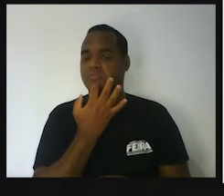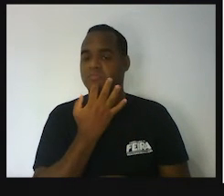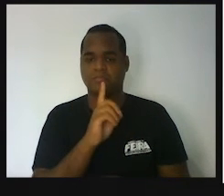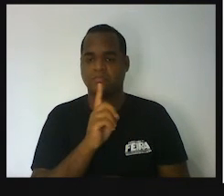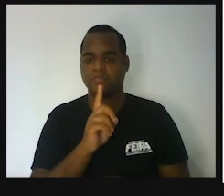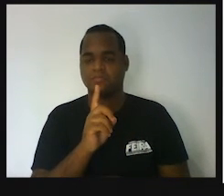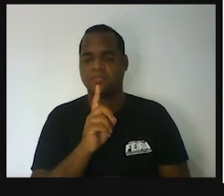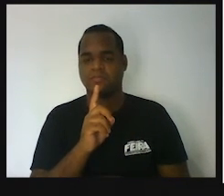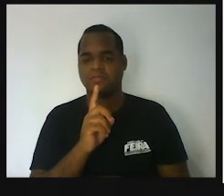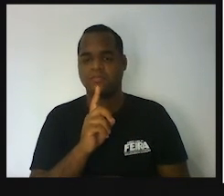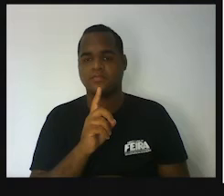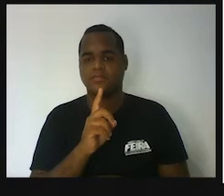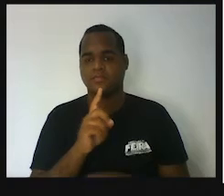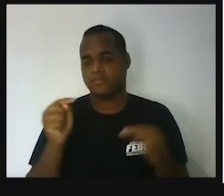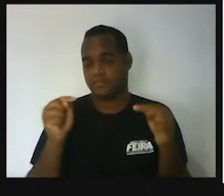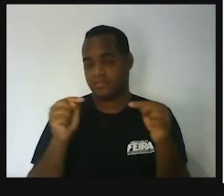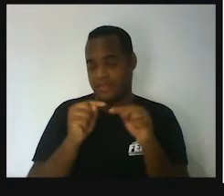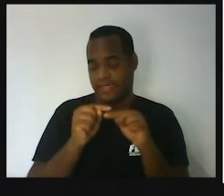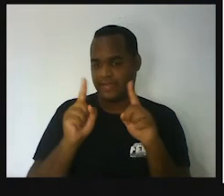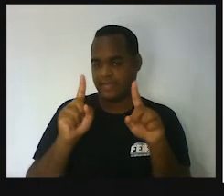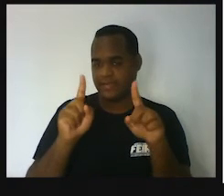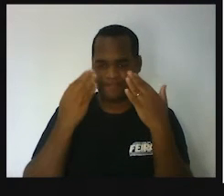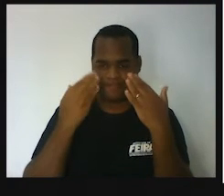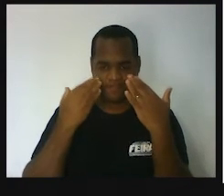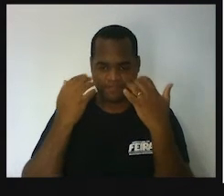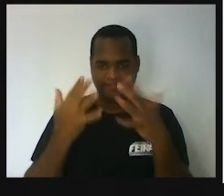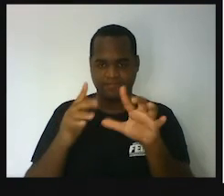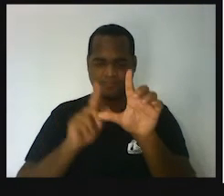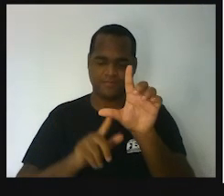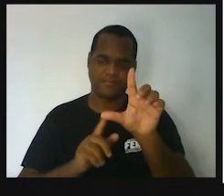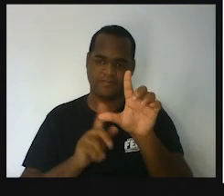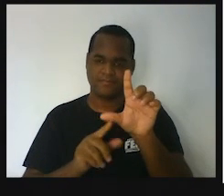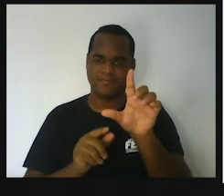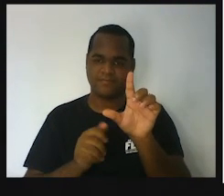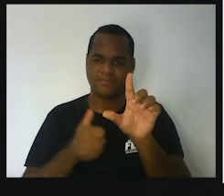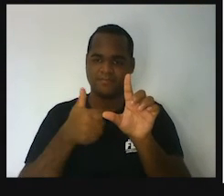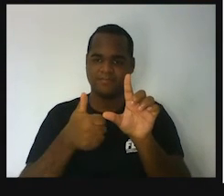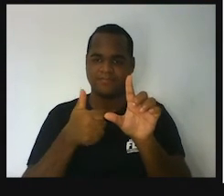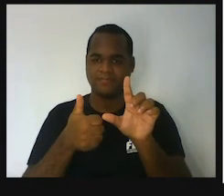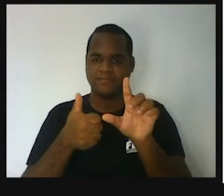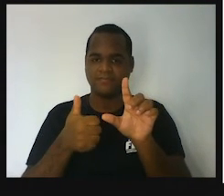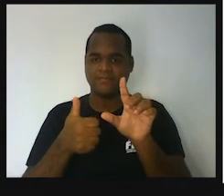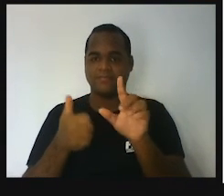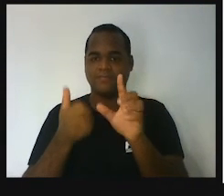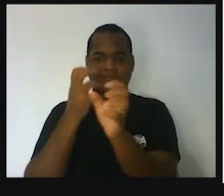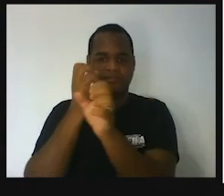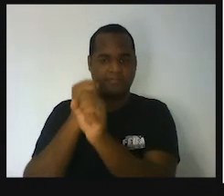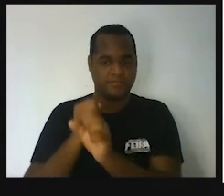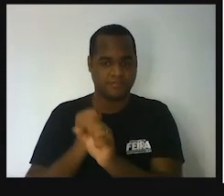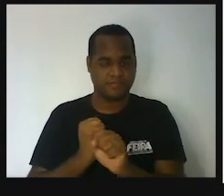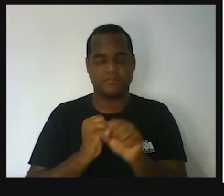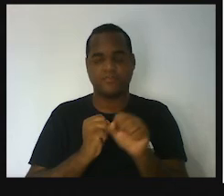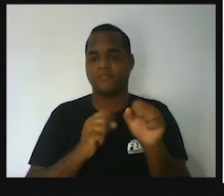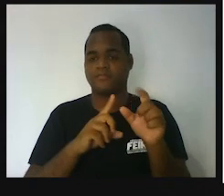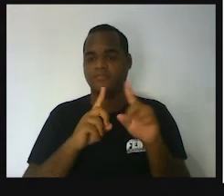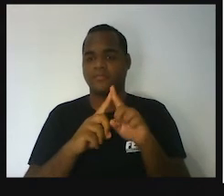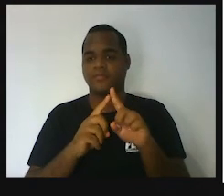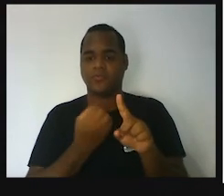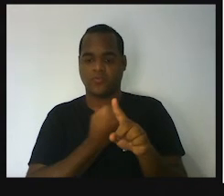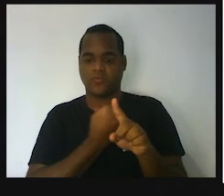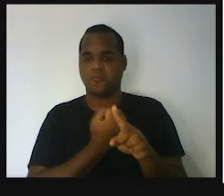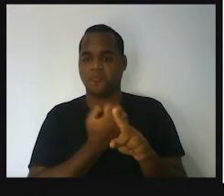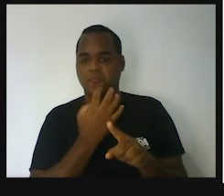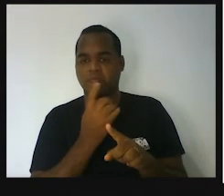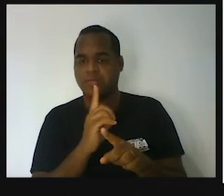são representados por letras. Ó. Cálculo envolvendo números desconhecidos